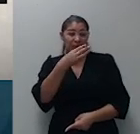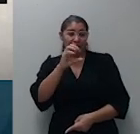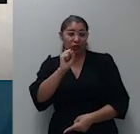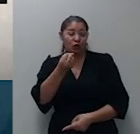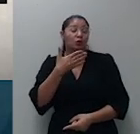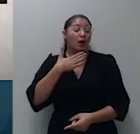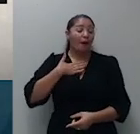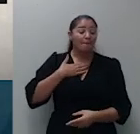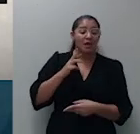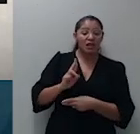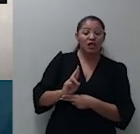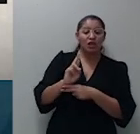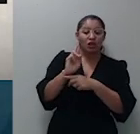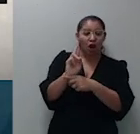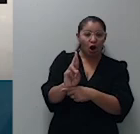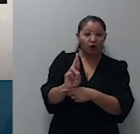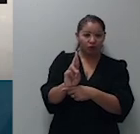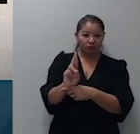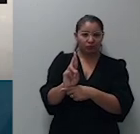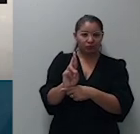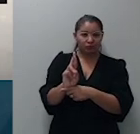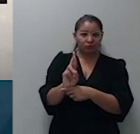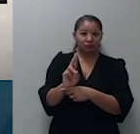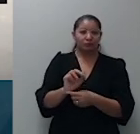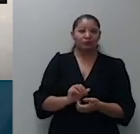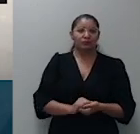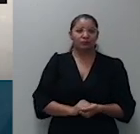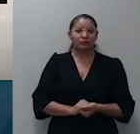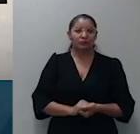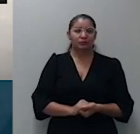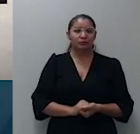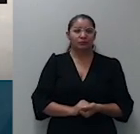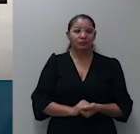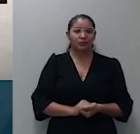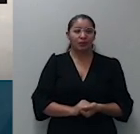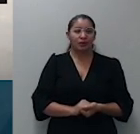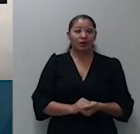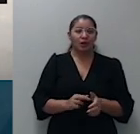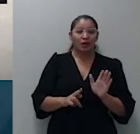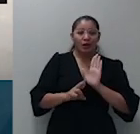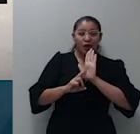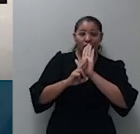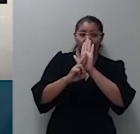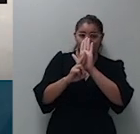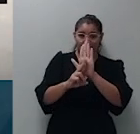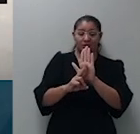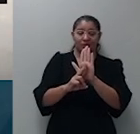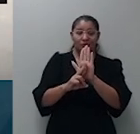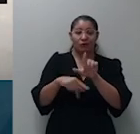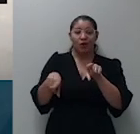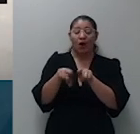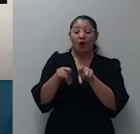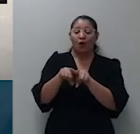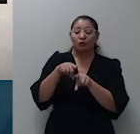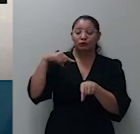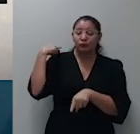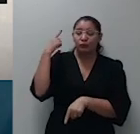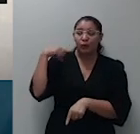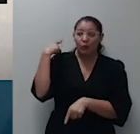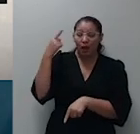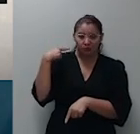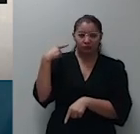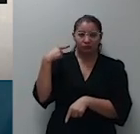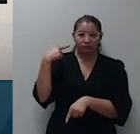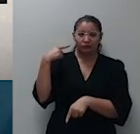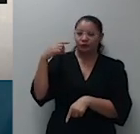Walter Barbosa Ferrola, representado por Ferrola também, advogados do doutor Sérgio, doutor Marco Antônio,